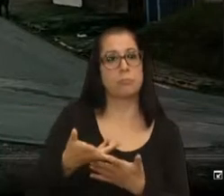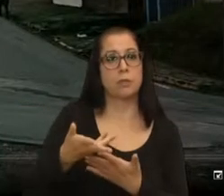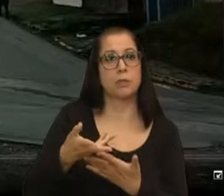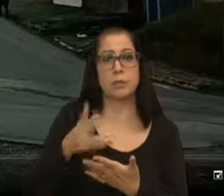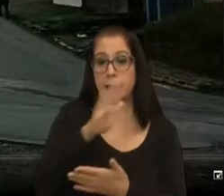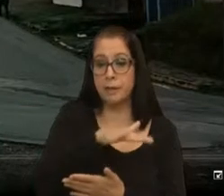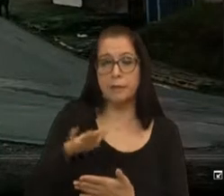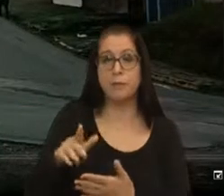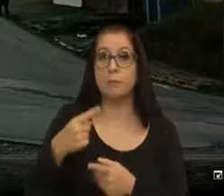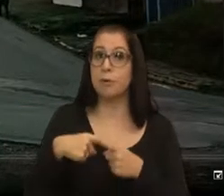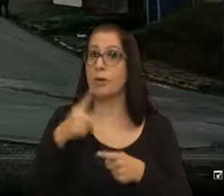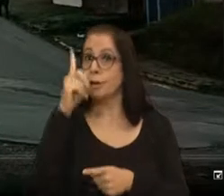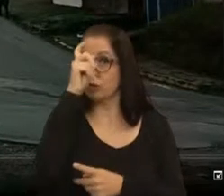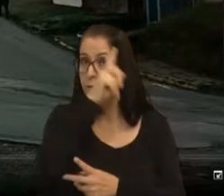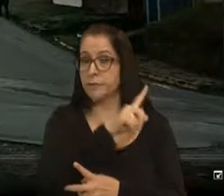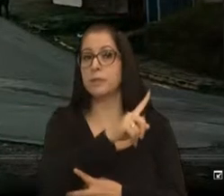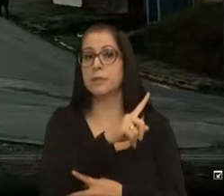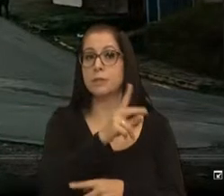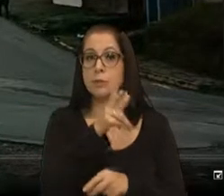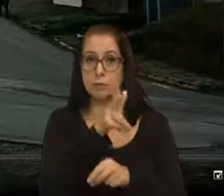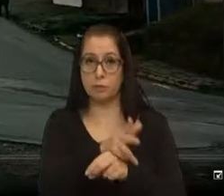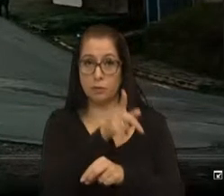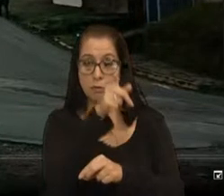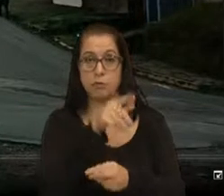a gente tem registro aqui nesse vídeo aí,